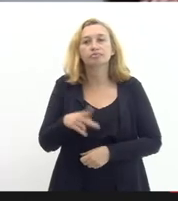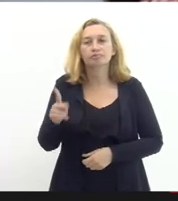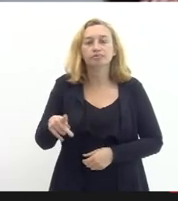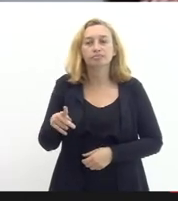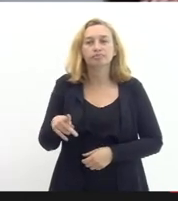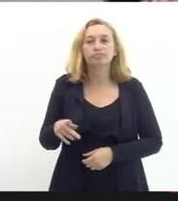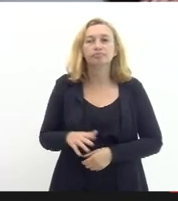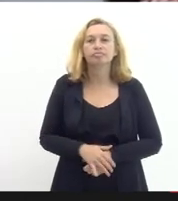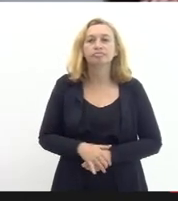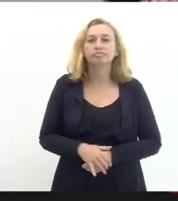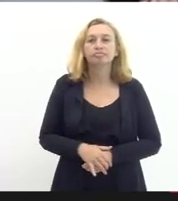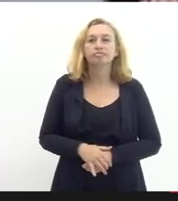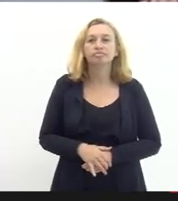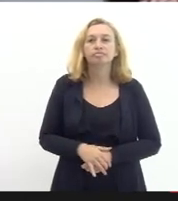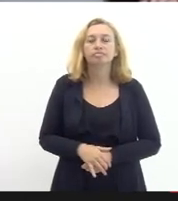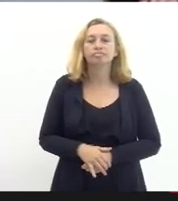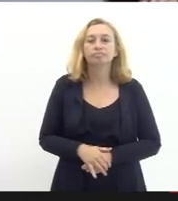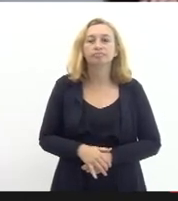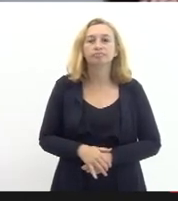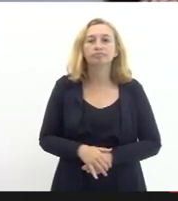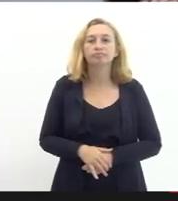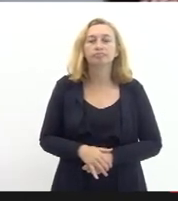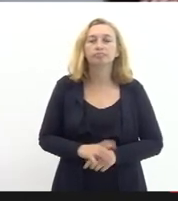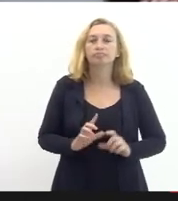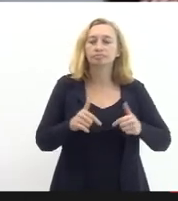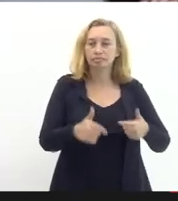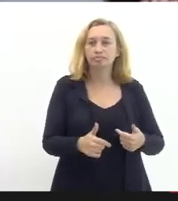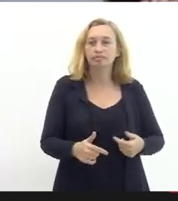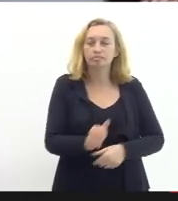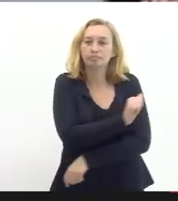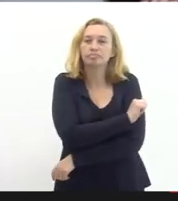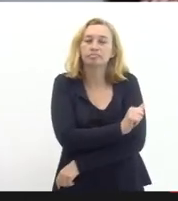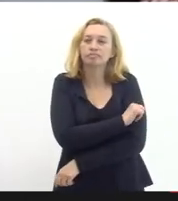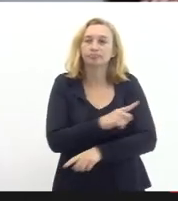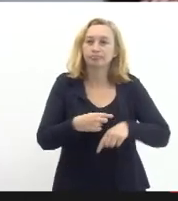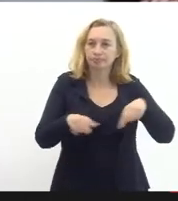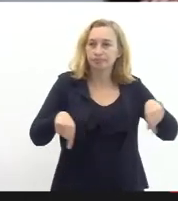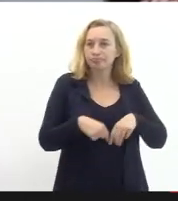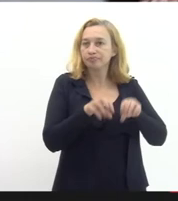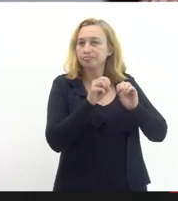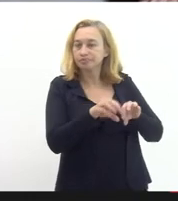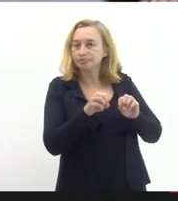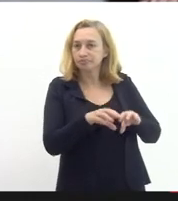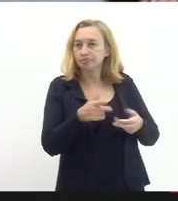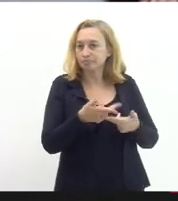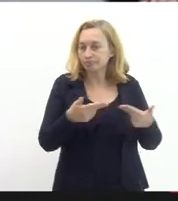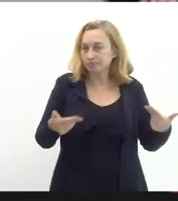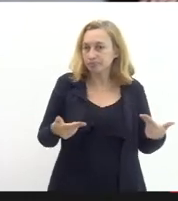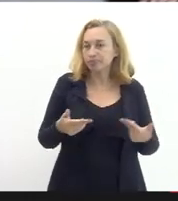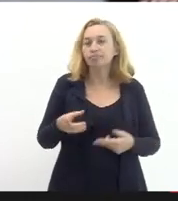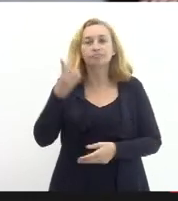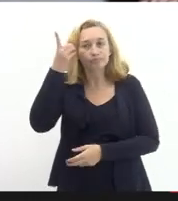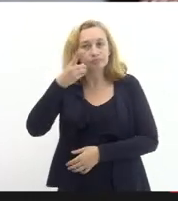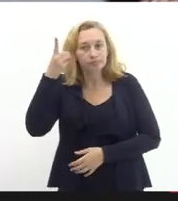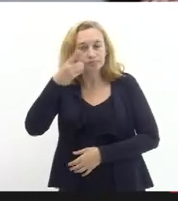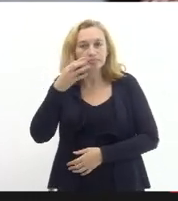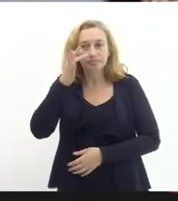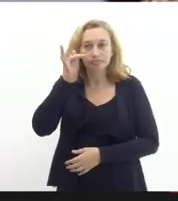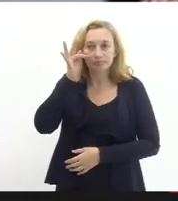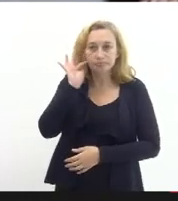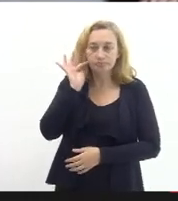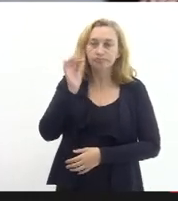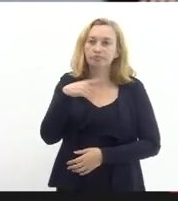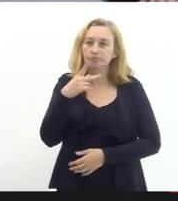garante aquele professor atuando com aluno em sala de aula e aí tem uma série de desdobramentos como o deputado Cláudio Serafim colocou